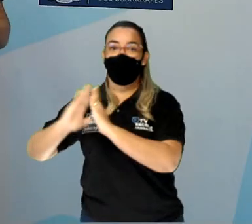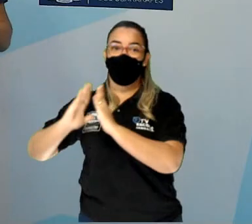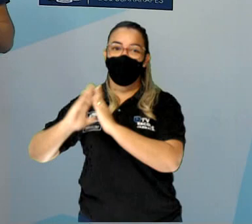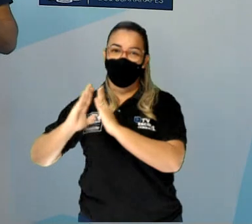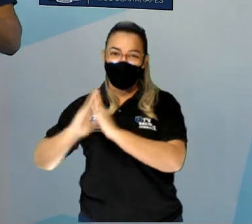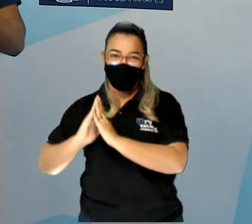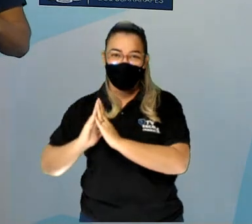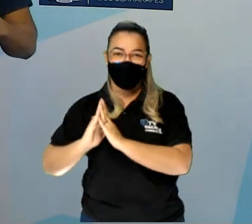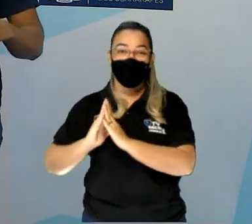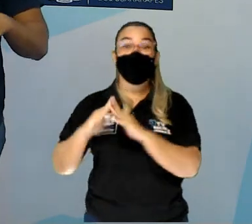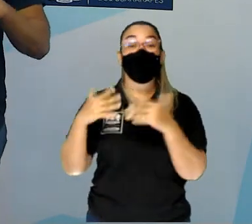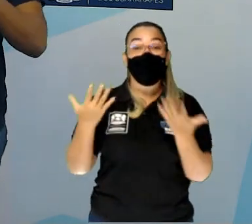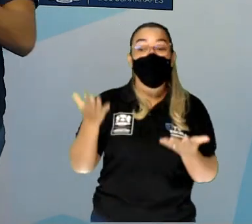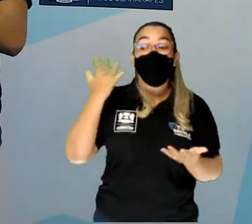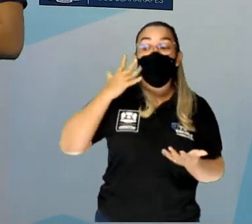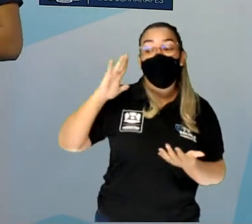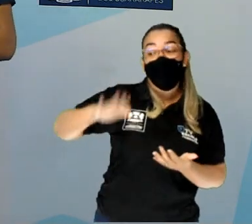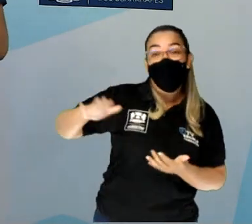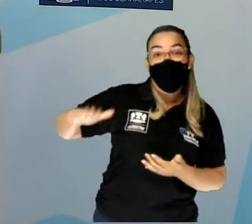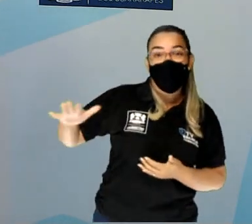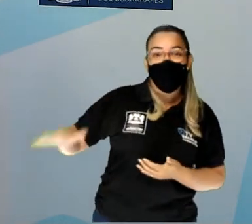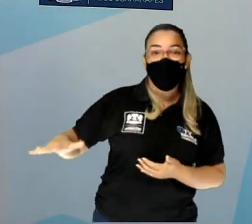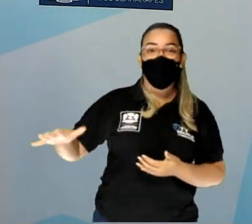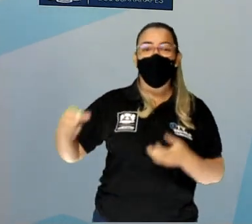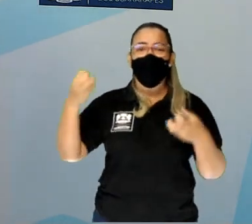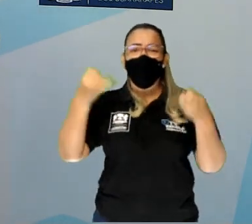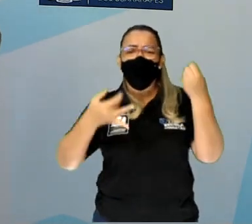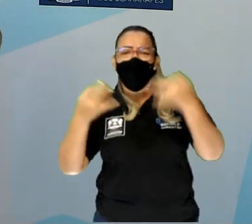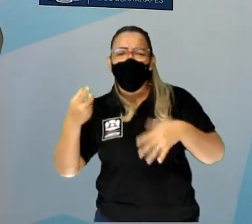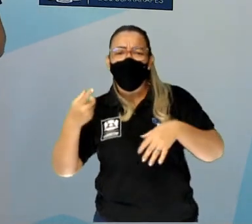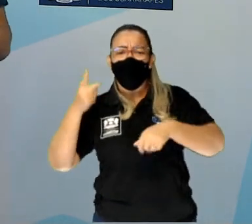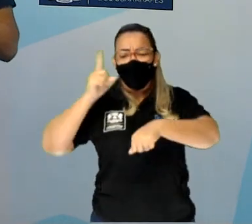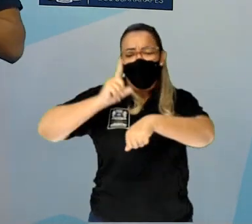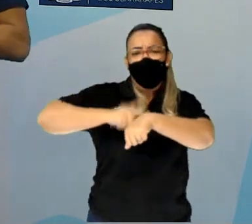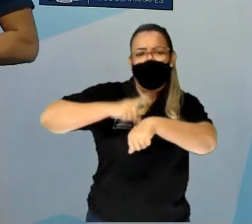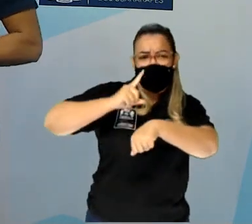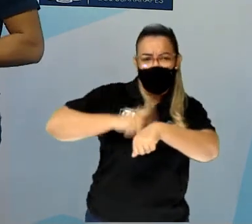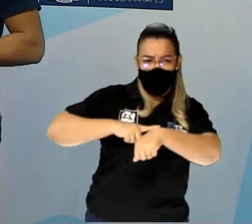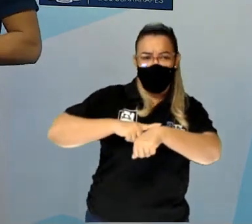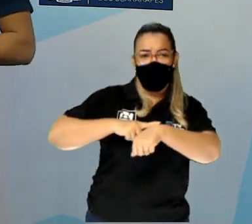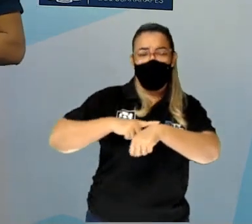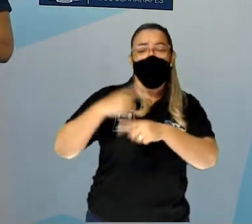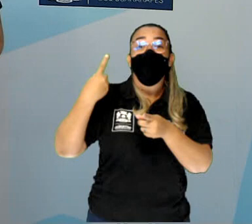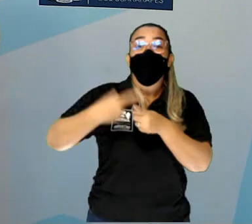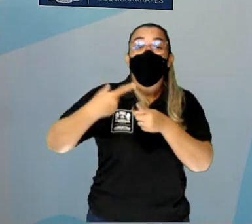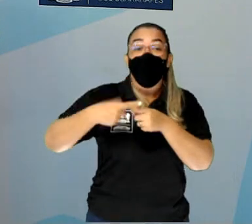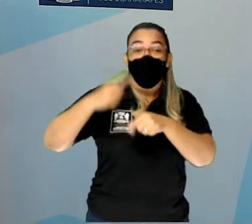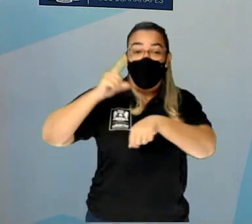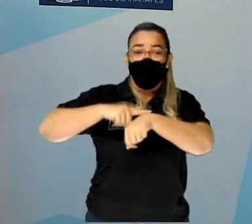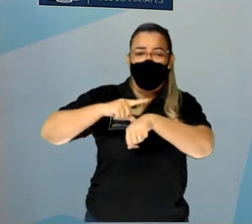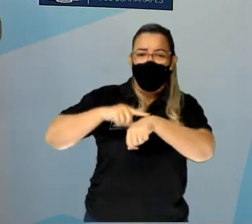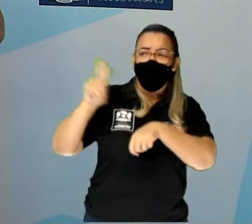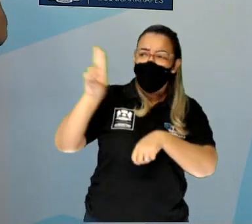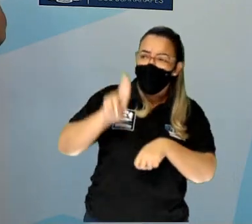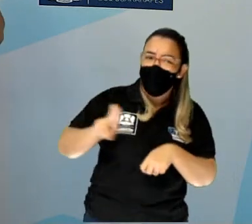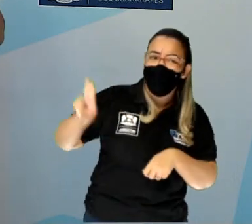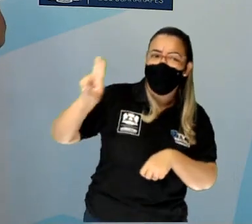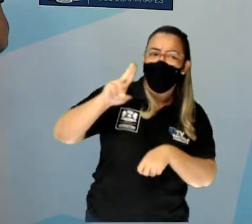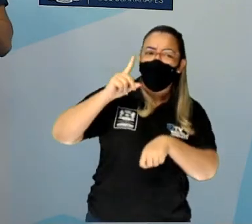as crianças estão falando, nessa situação, do tempo. O relógio é um instrumento de medida